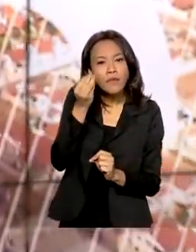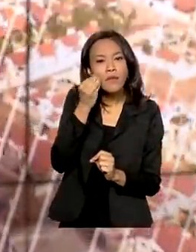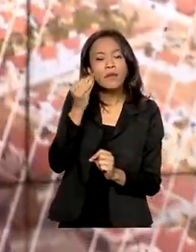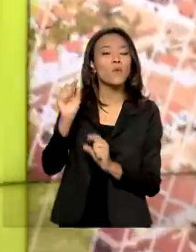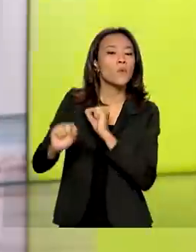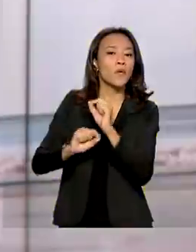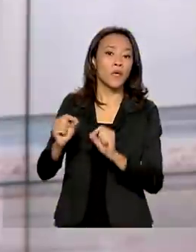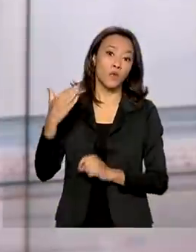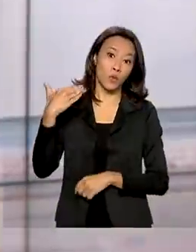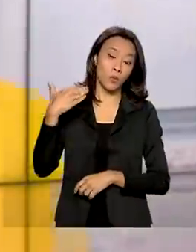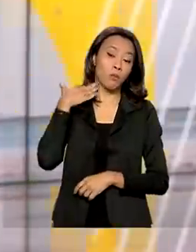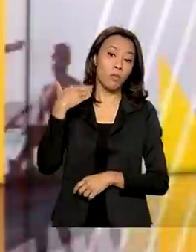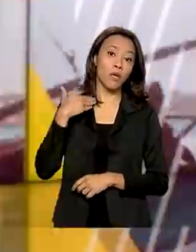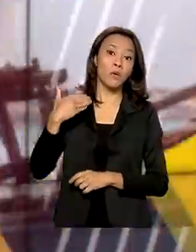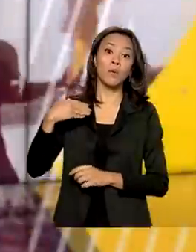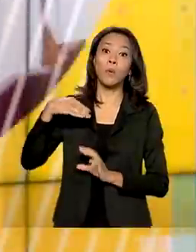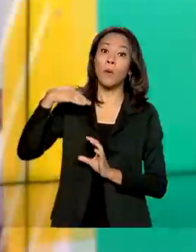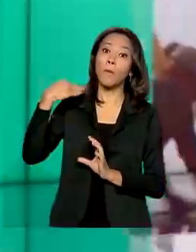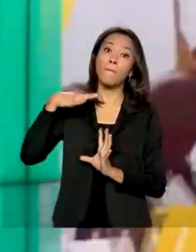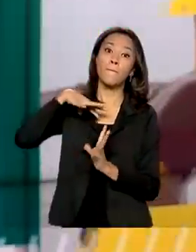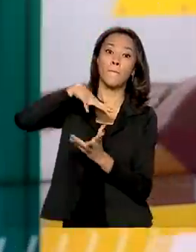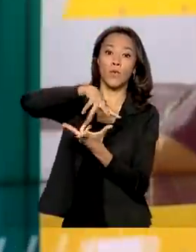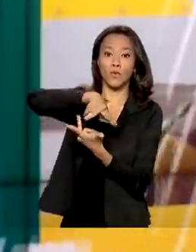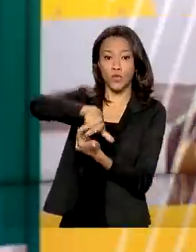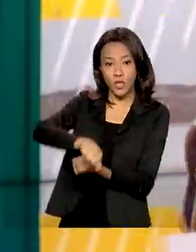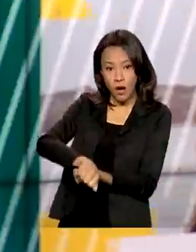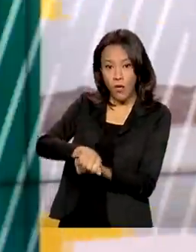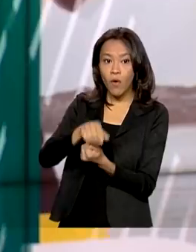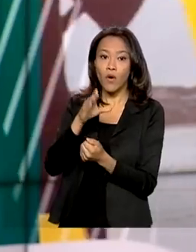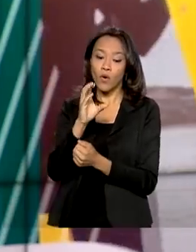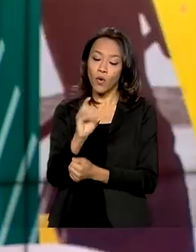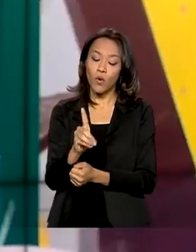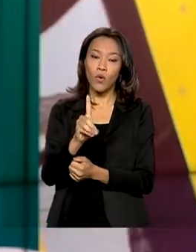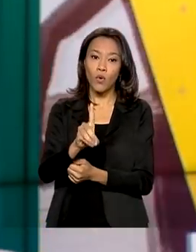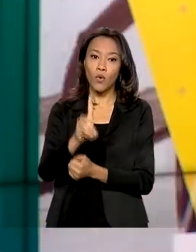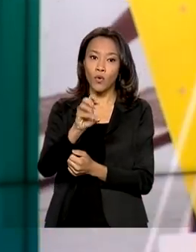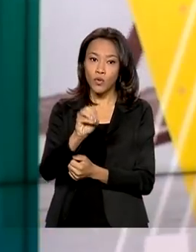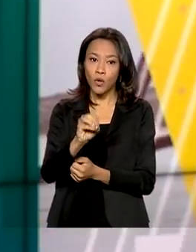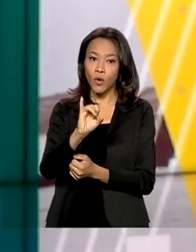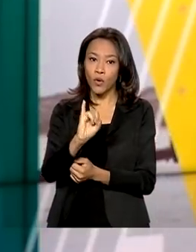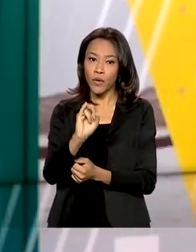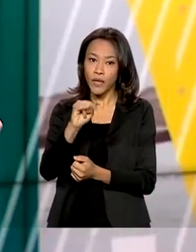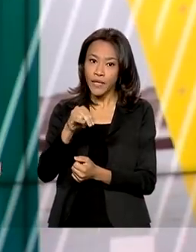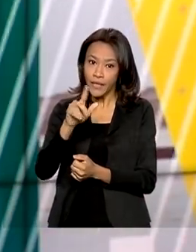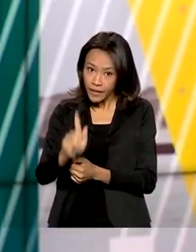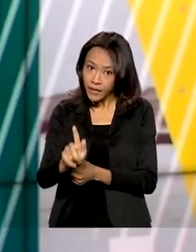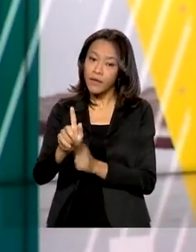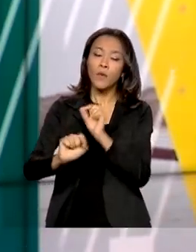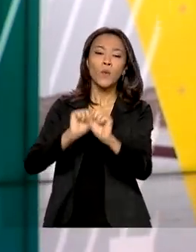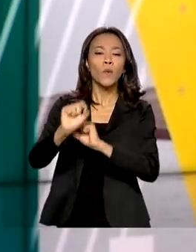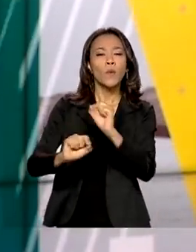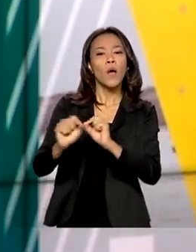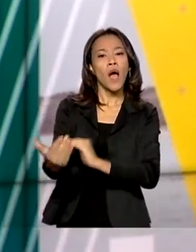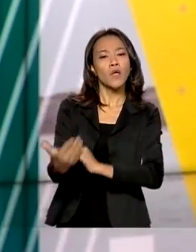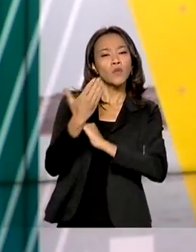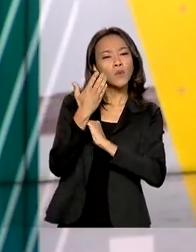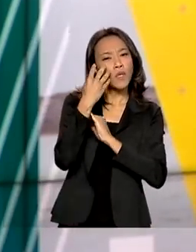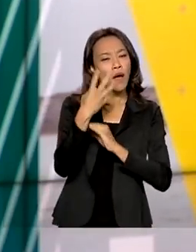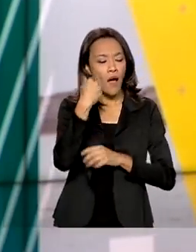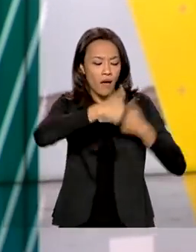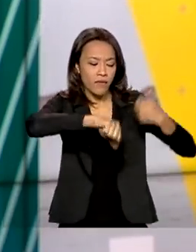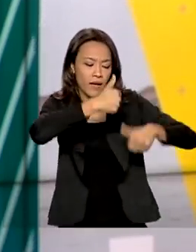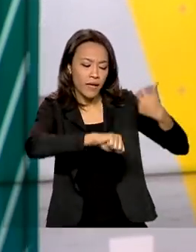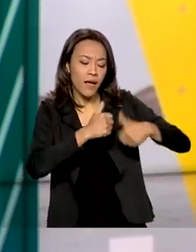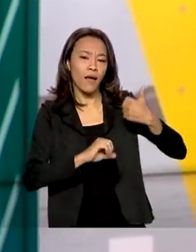ambiente de negócios em todo o país. O Doing Business avalia as práticas para se abrir uma empresa em 190